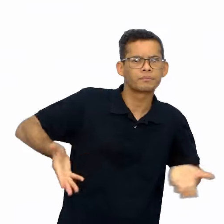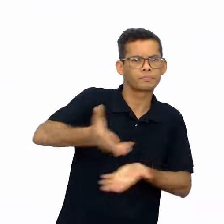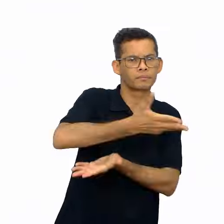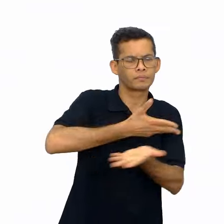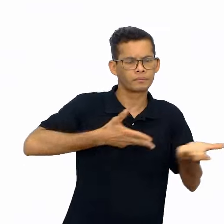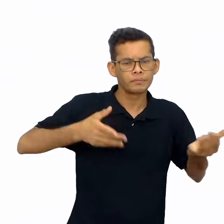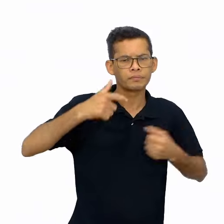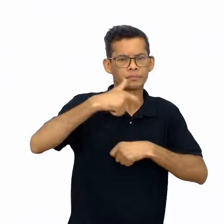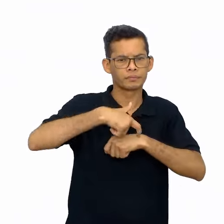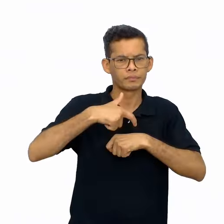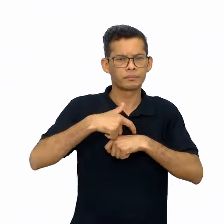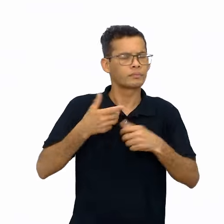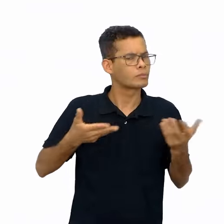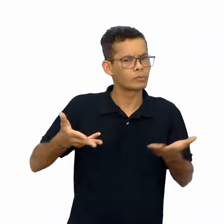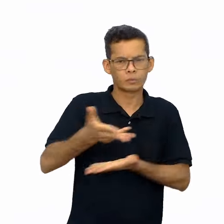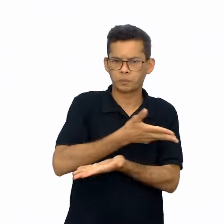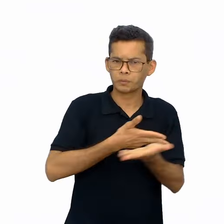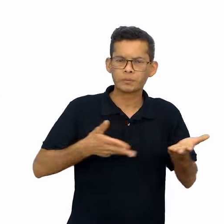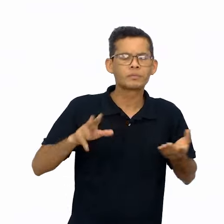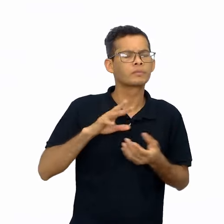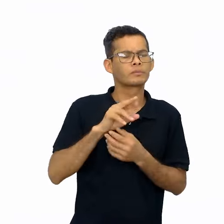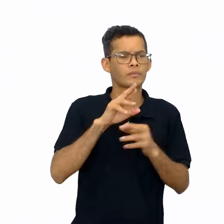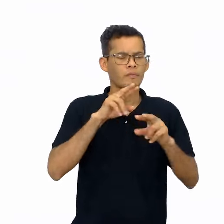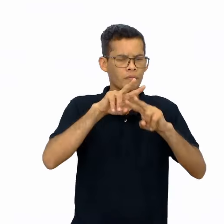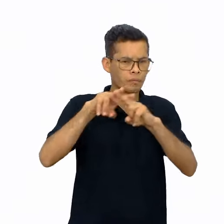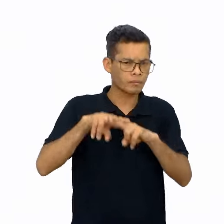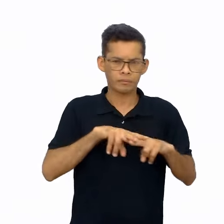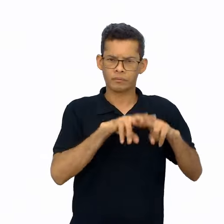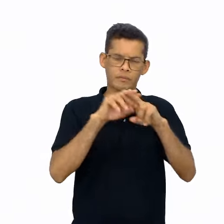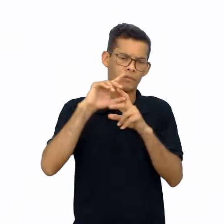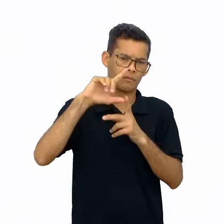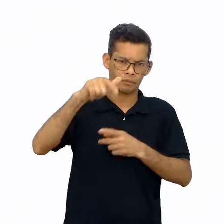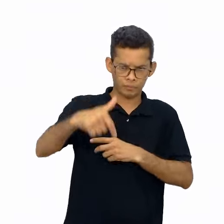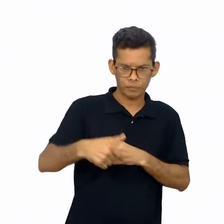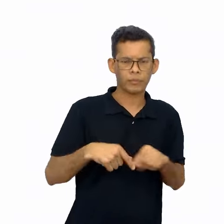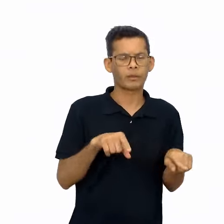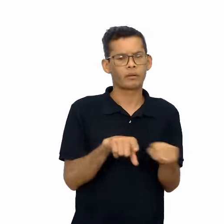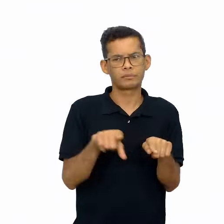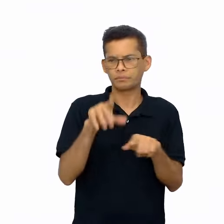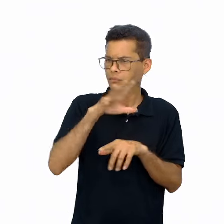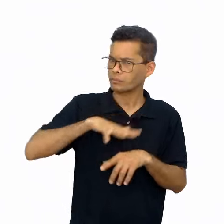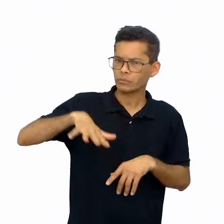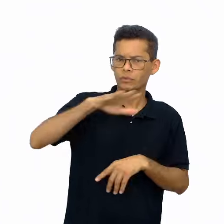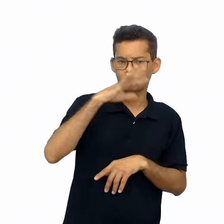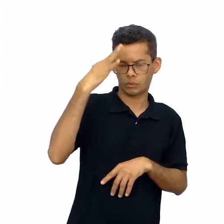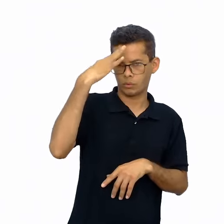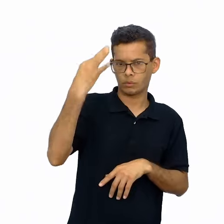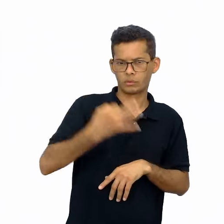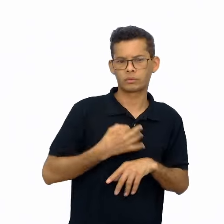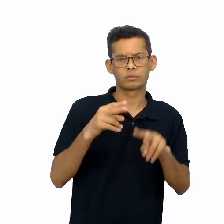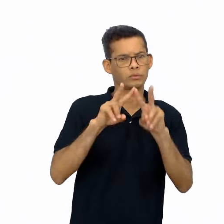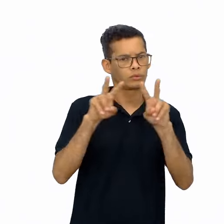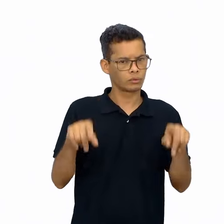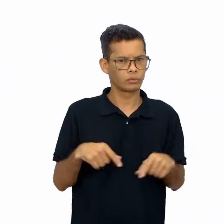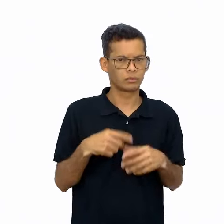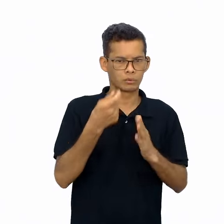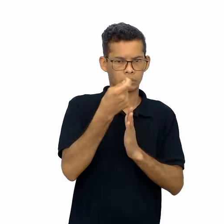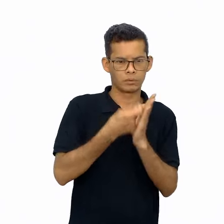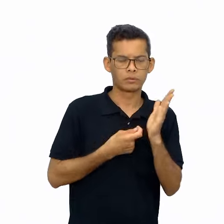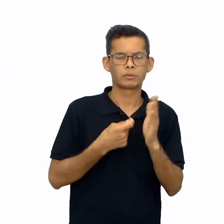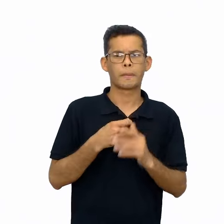a fim de realizar uma correção coletiva, bem como garantir a compreensão do texto. E, continuando,